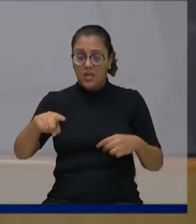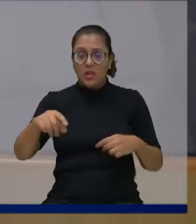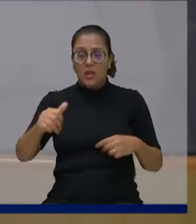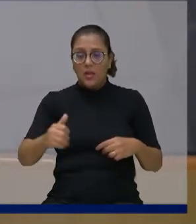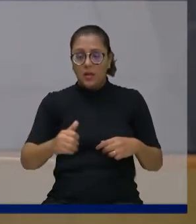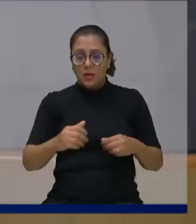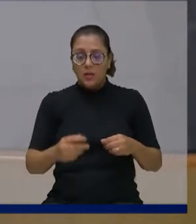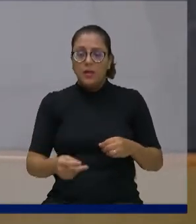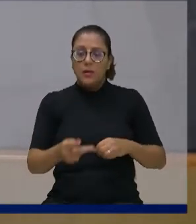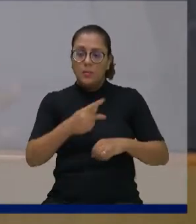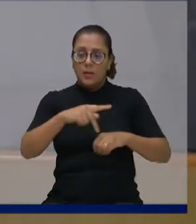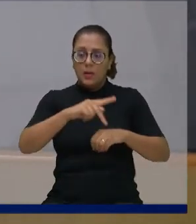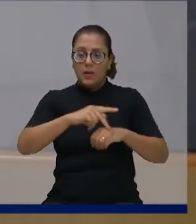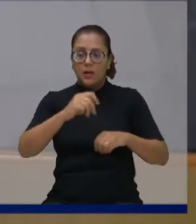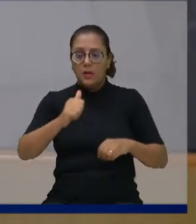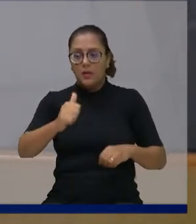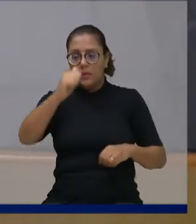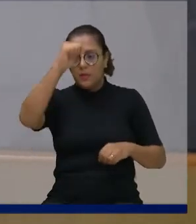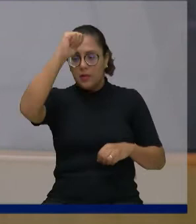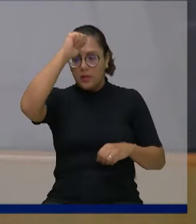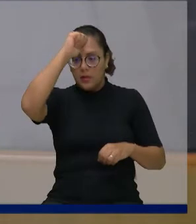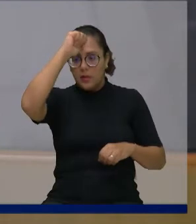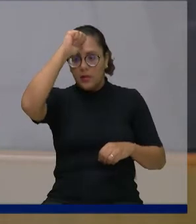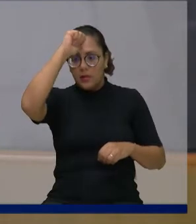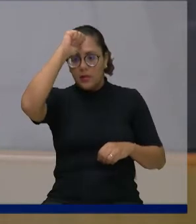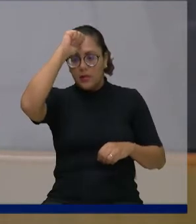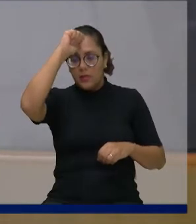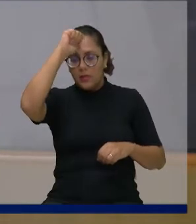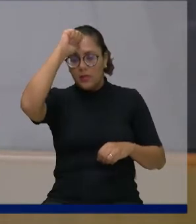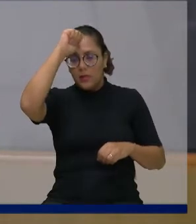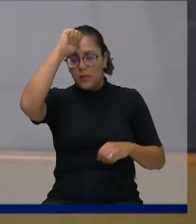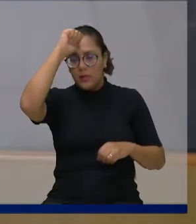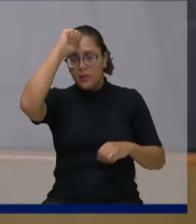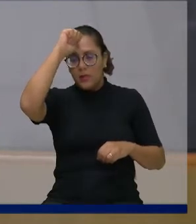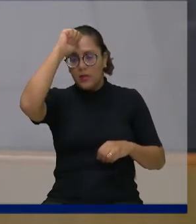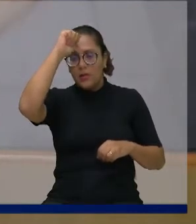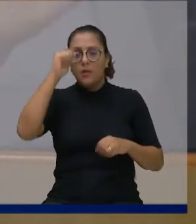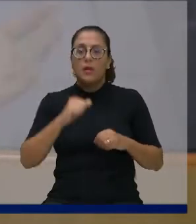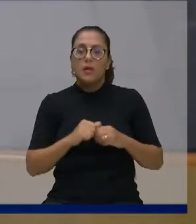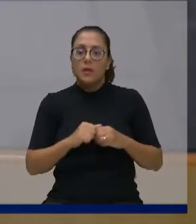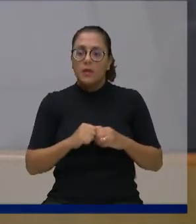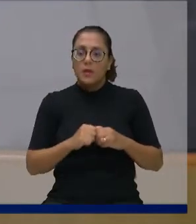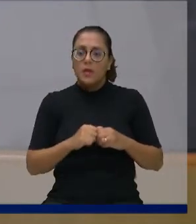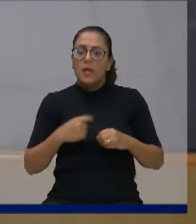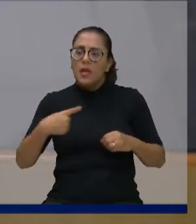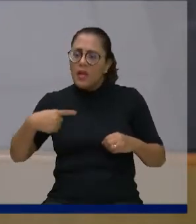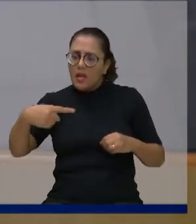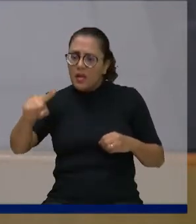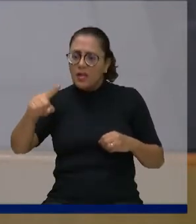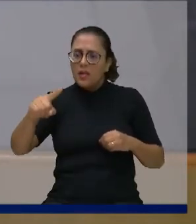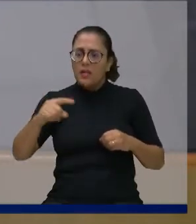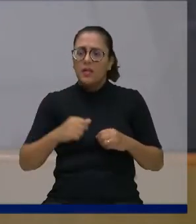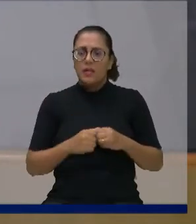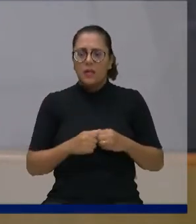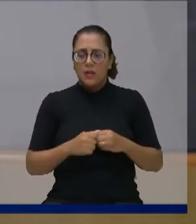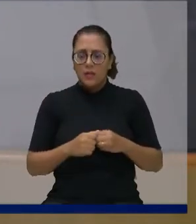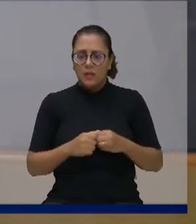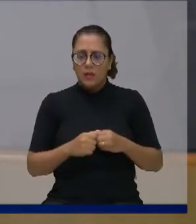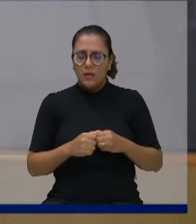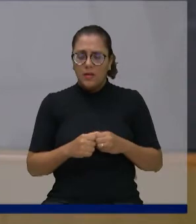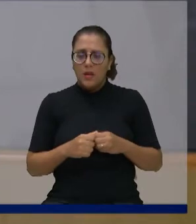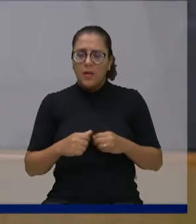presidente e para o prefeito representar, então, São José dos Campos lá na Índia